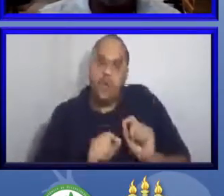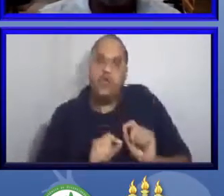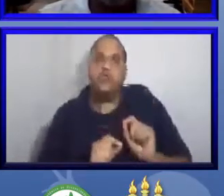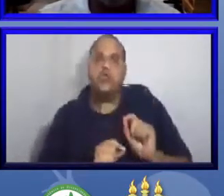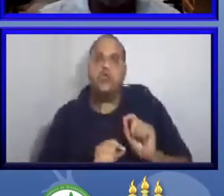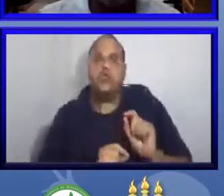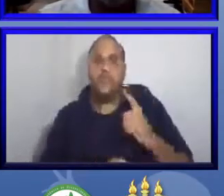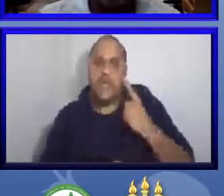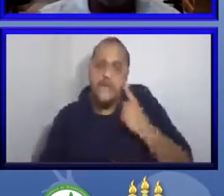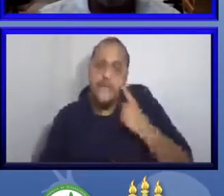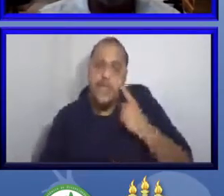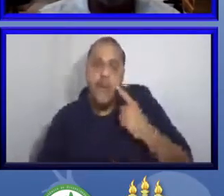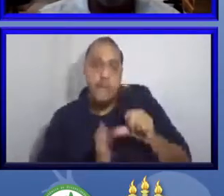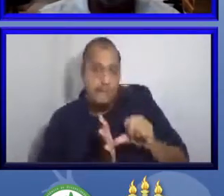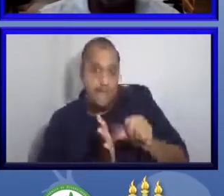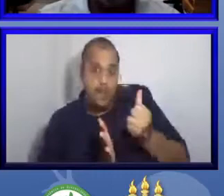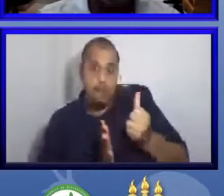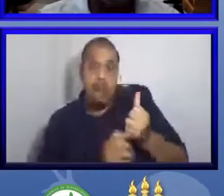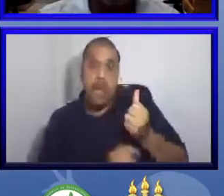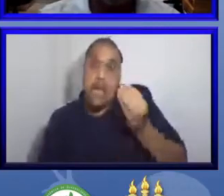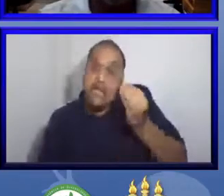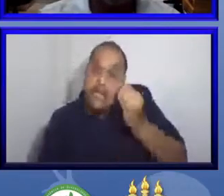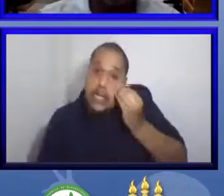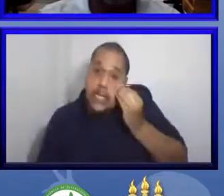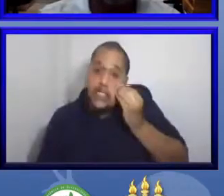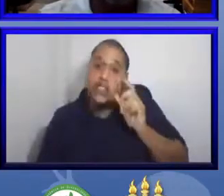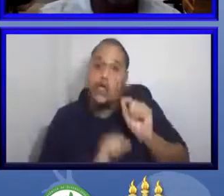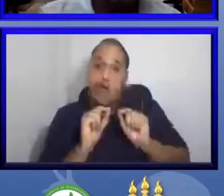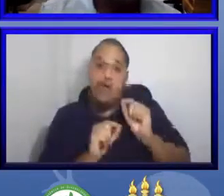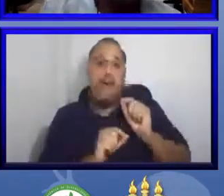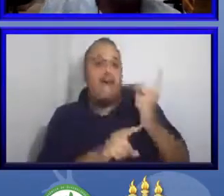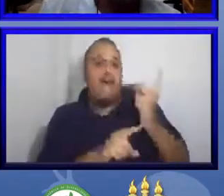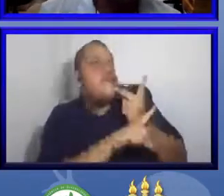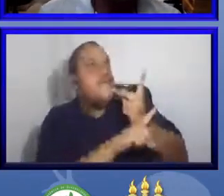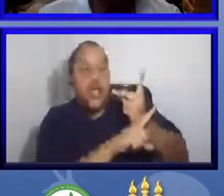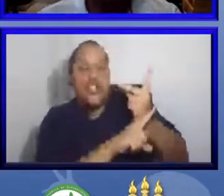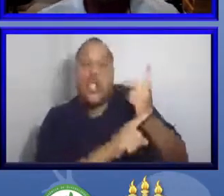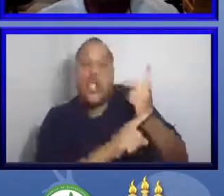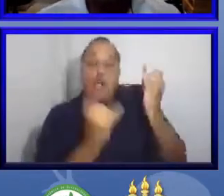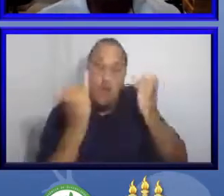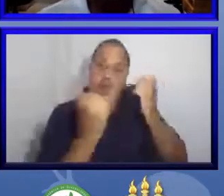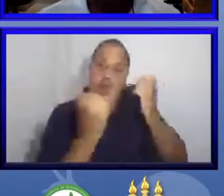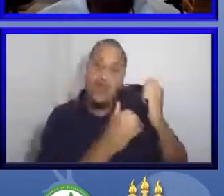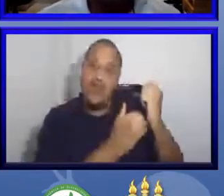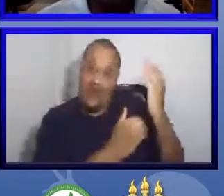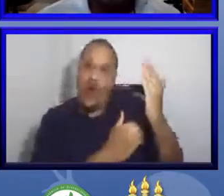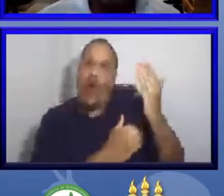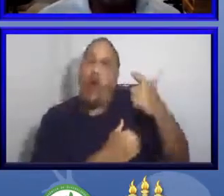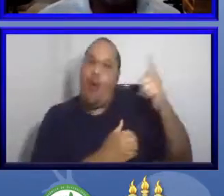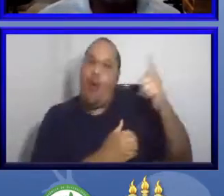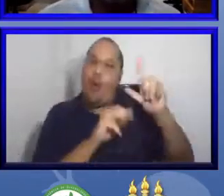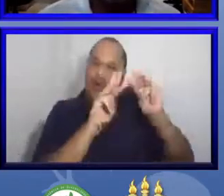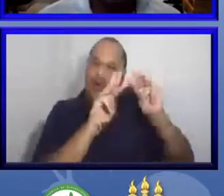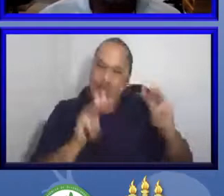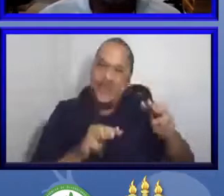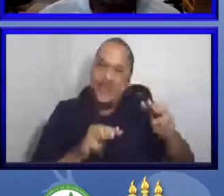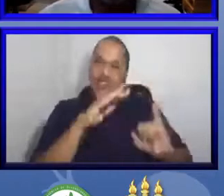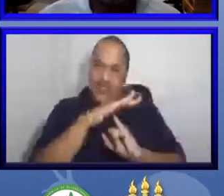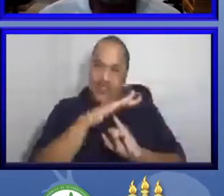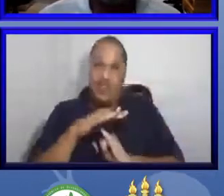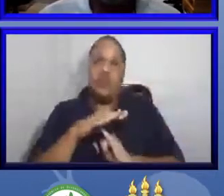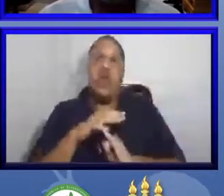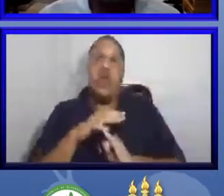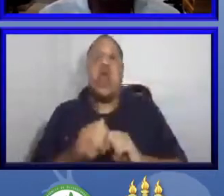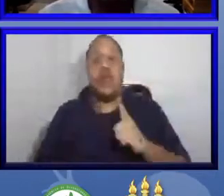tentativa de buscar informações lá fora, foi feita uma parceria entre